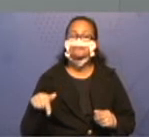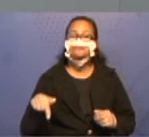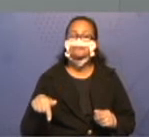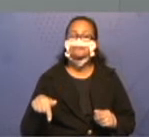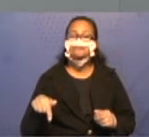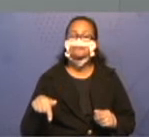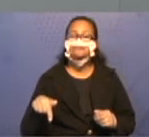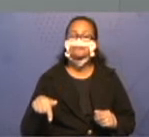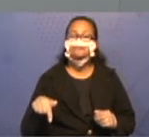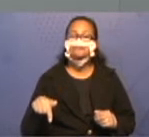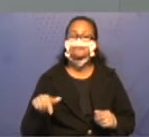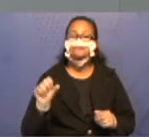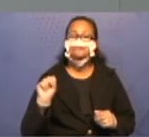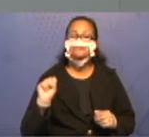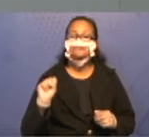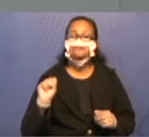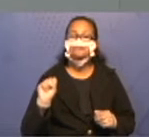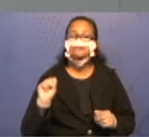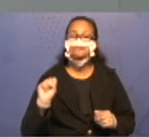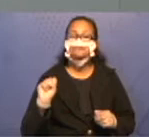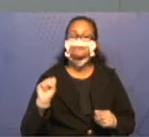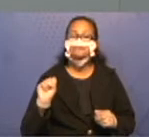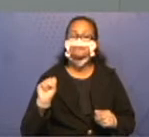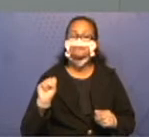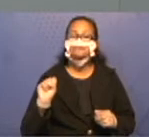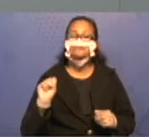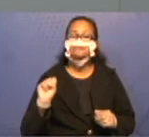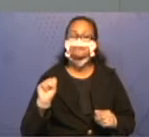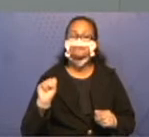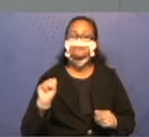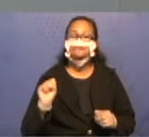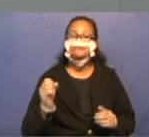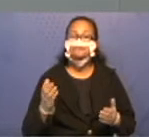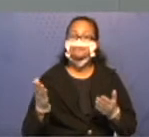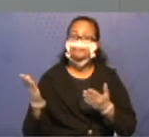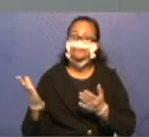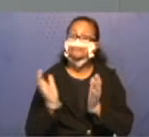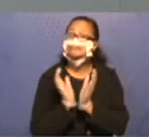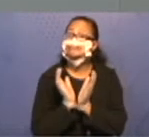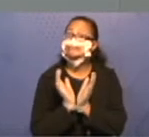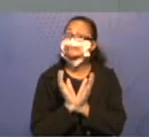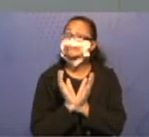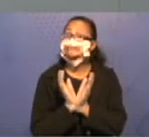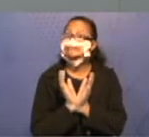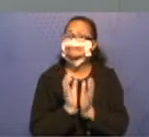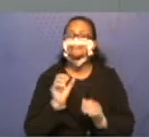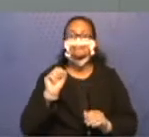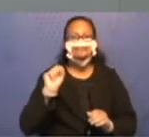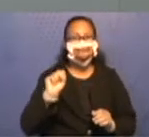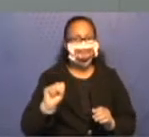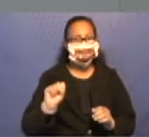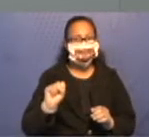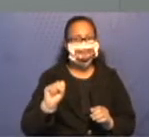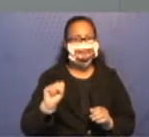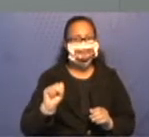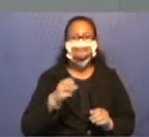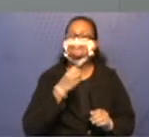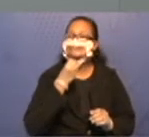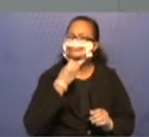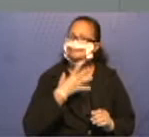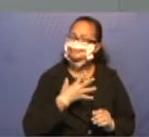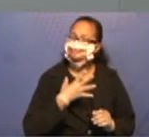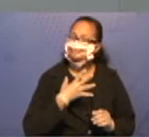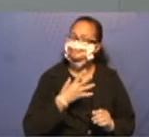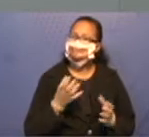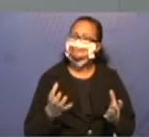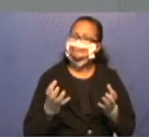7, 8. Como ficou? Quantos grupos? 8 grupos. Muito bem.